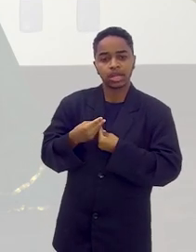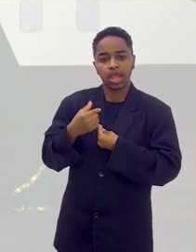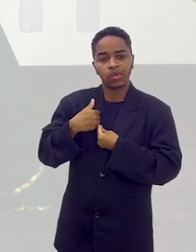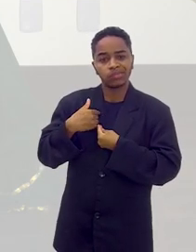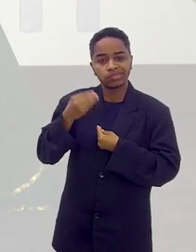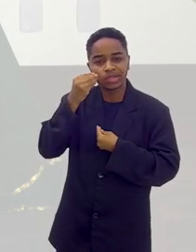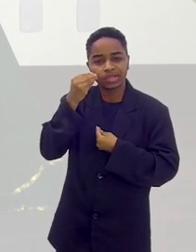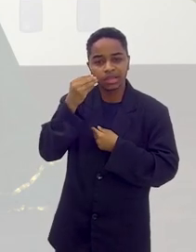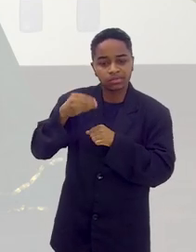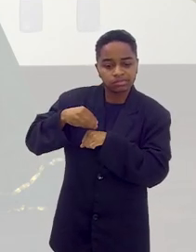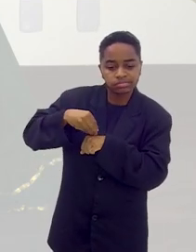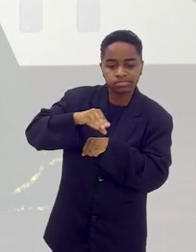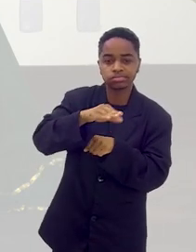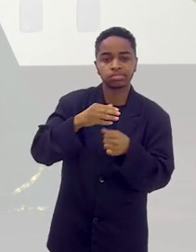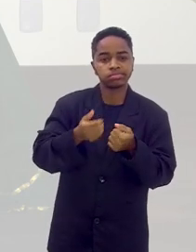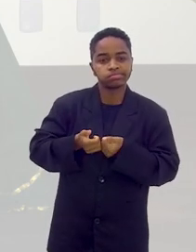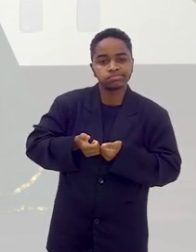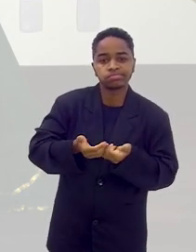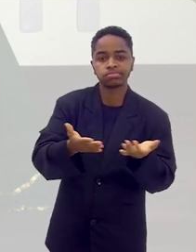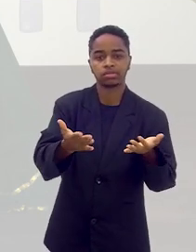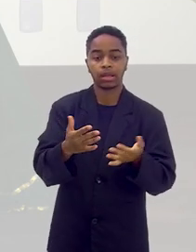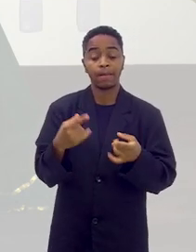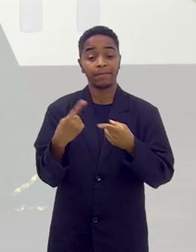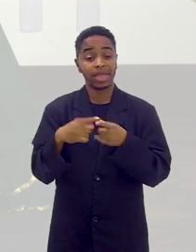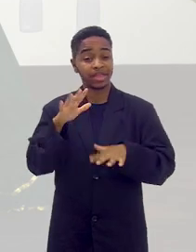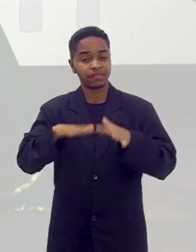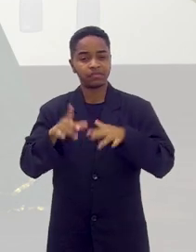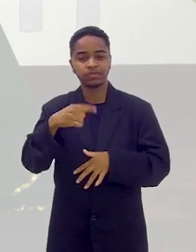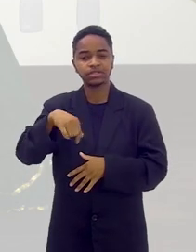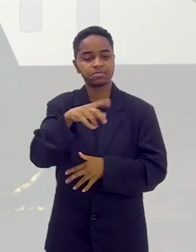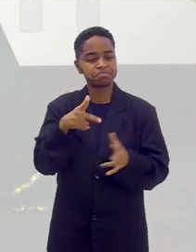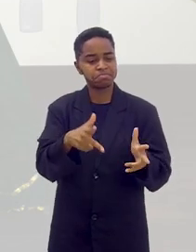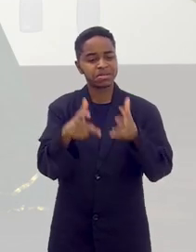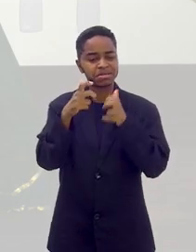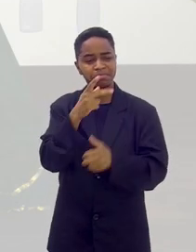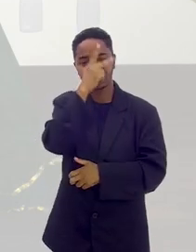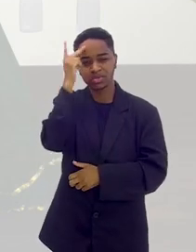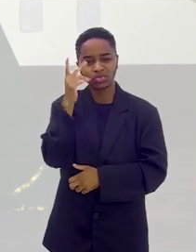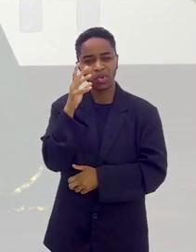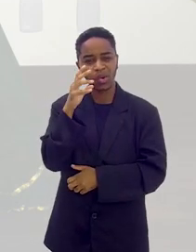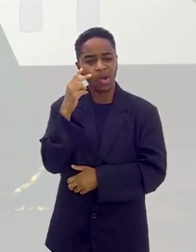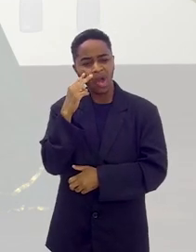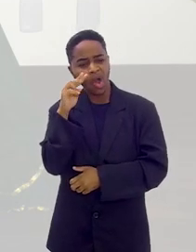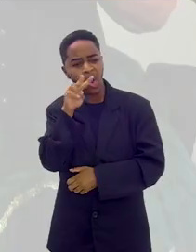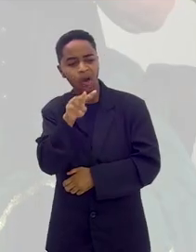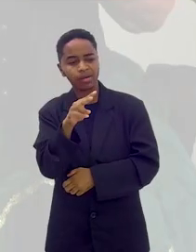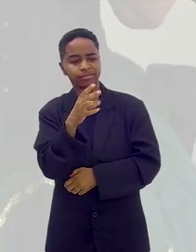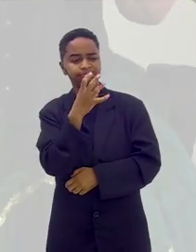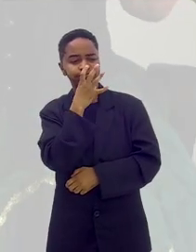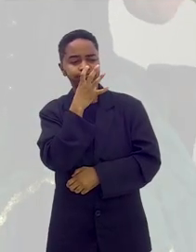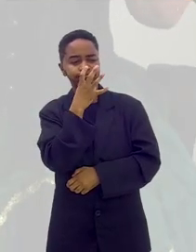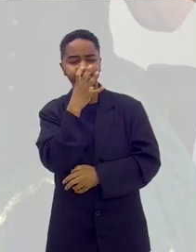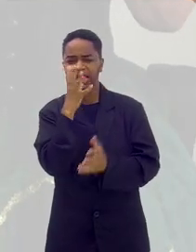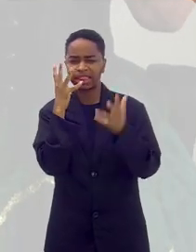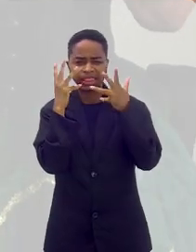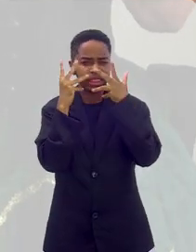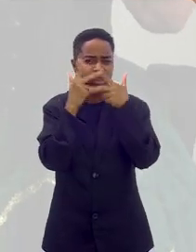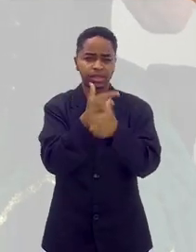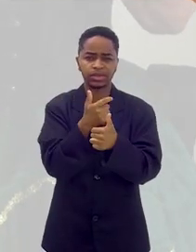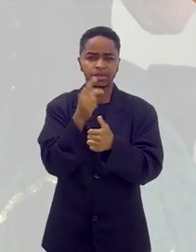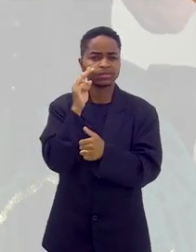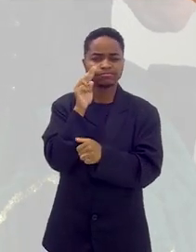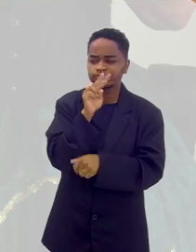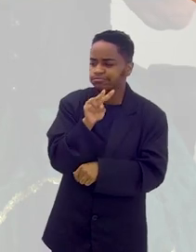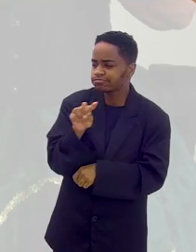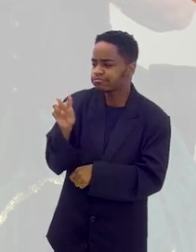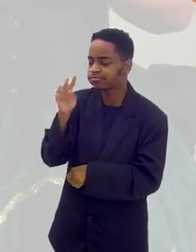assistindo. E muitas vezes você encontra cada olhar apaixonado, cada coisa linda, as pessoas olham assim